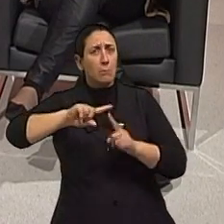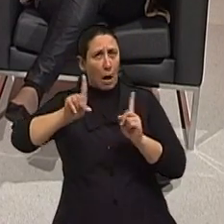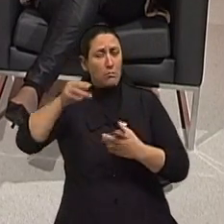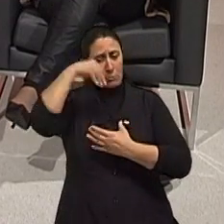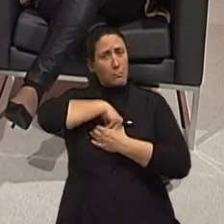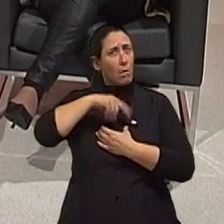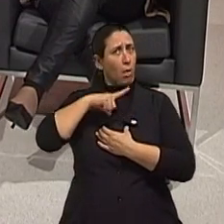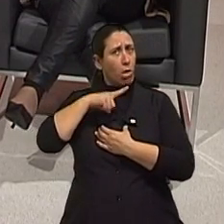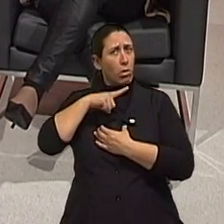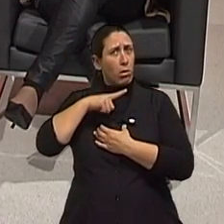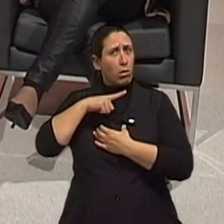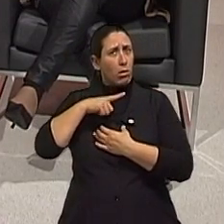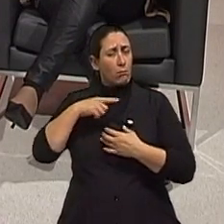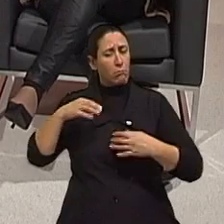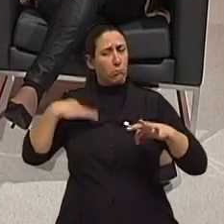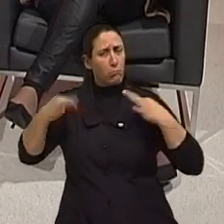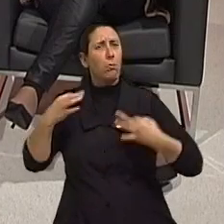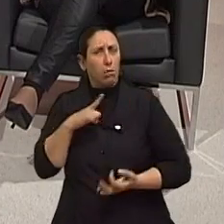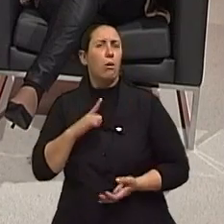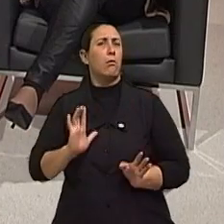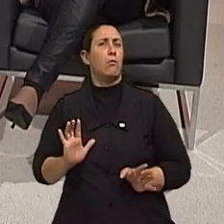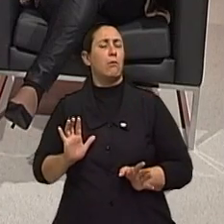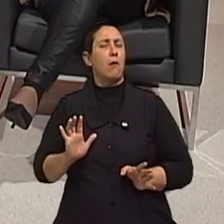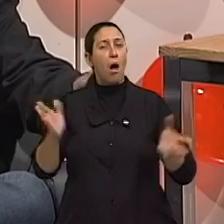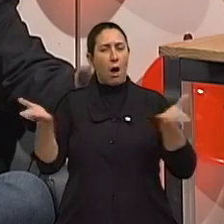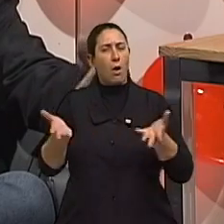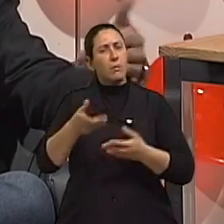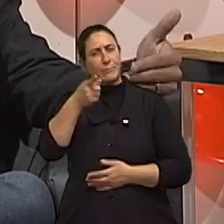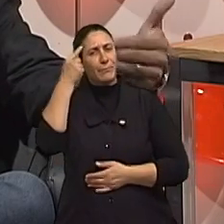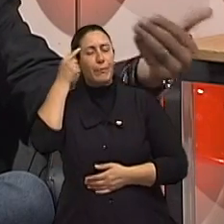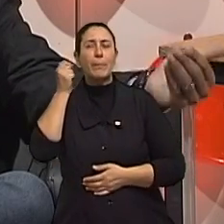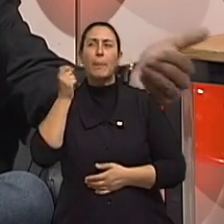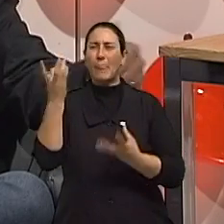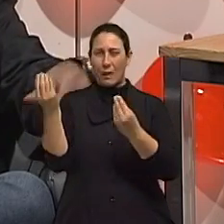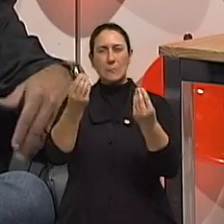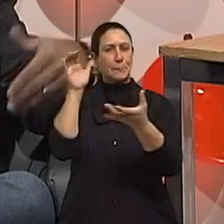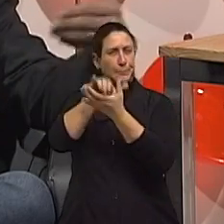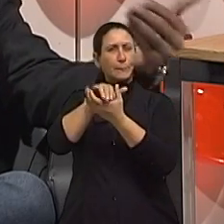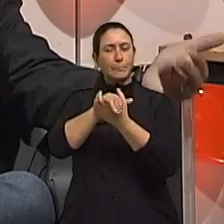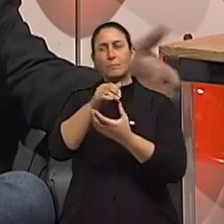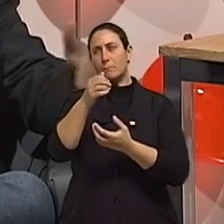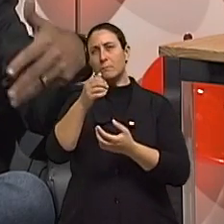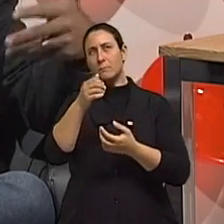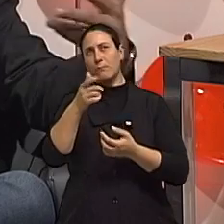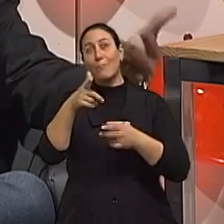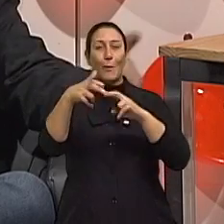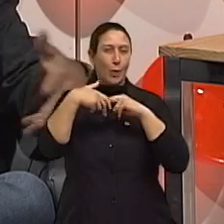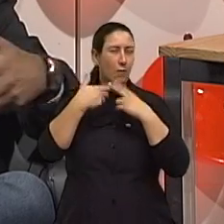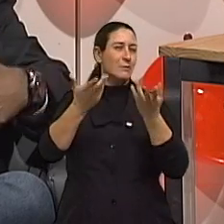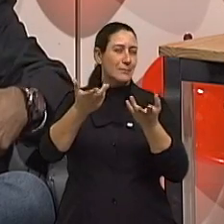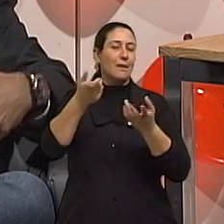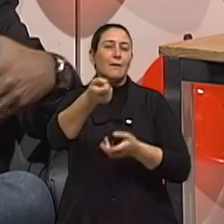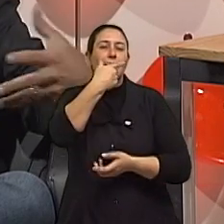Mas ele está ali. E quando começa a estar disponível, hoje chega casal, chega com, até por causa da questão de